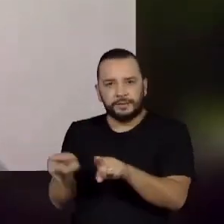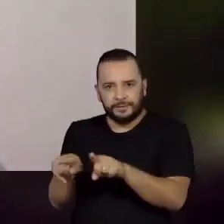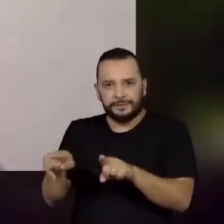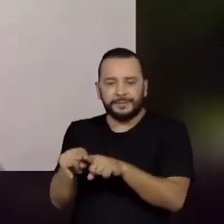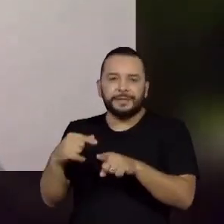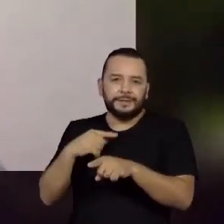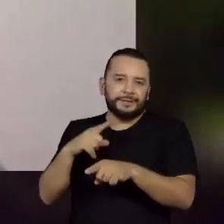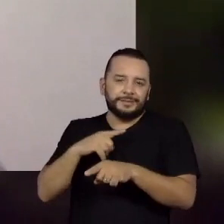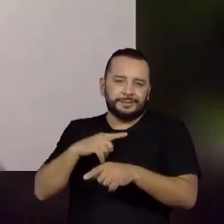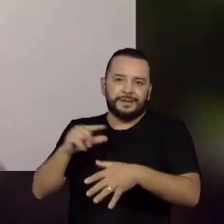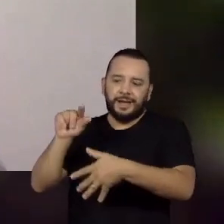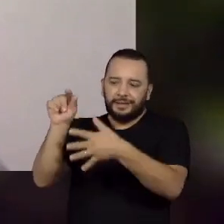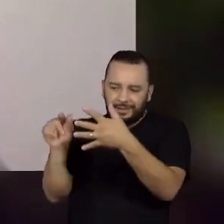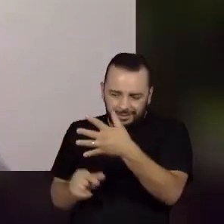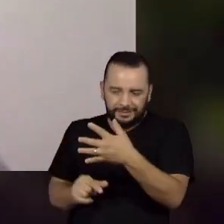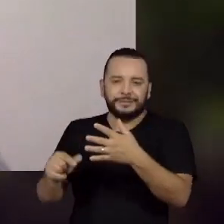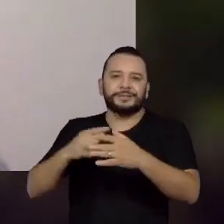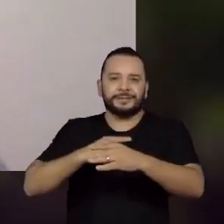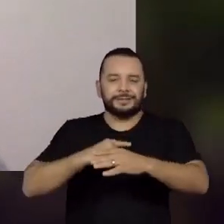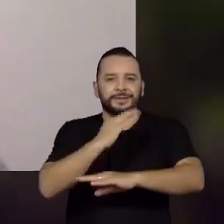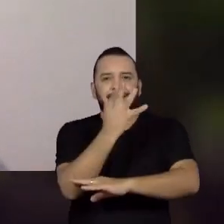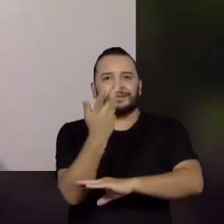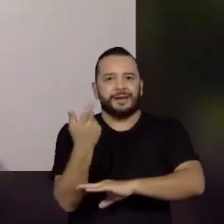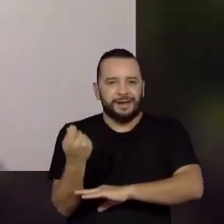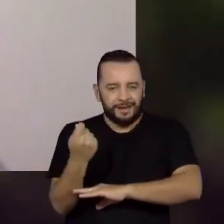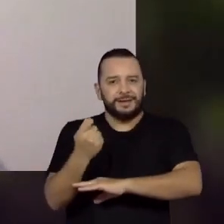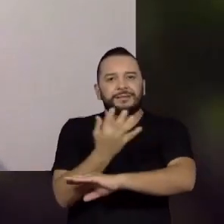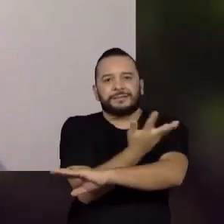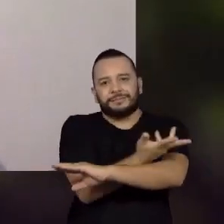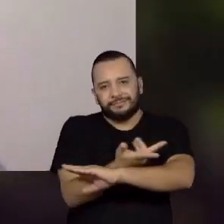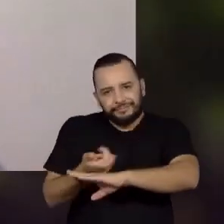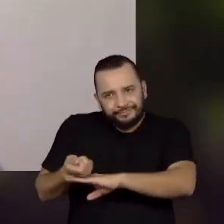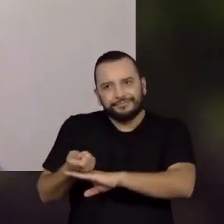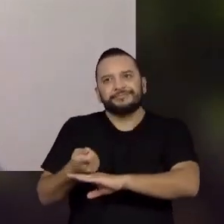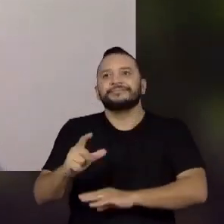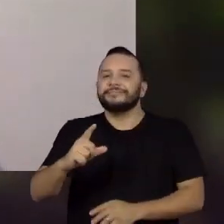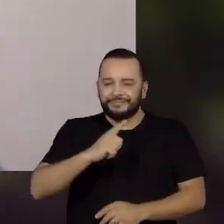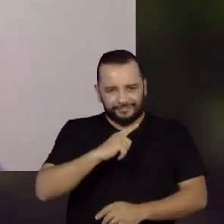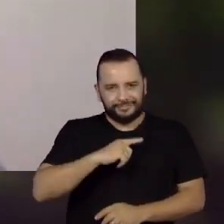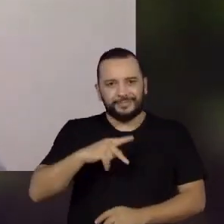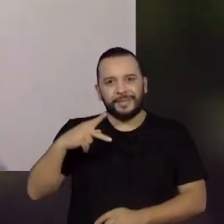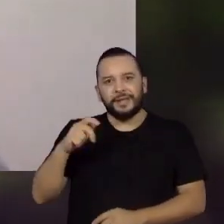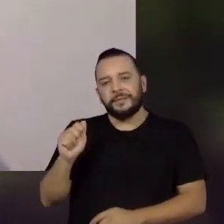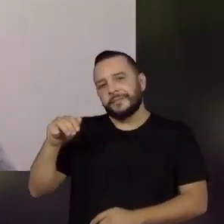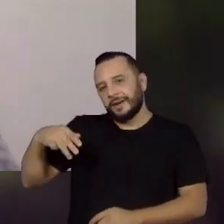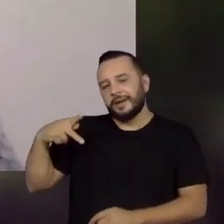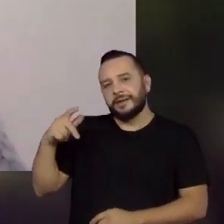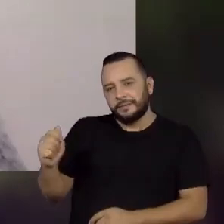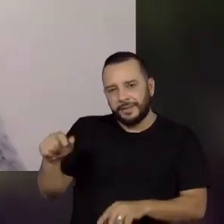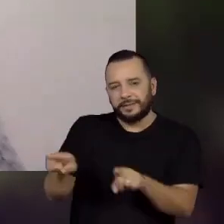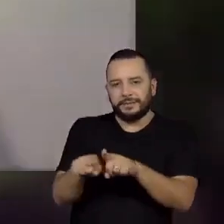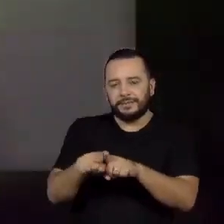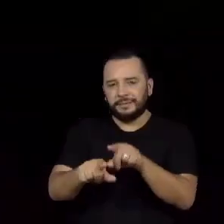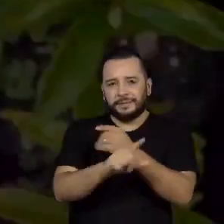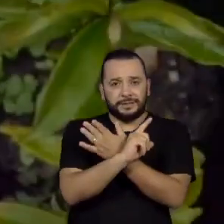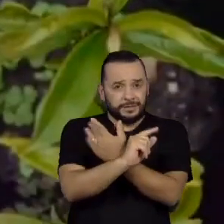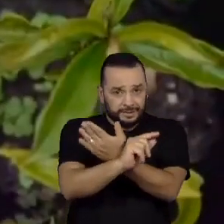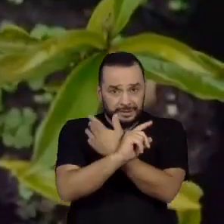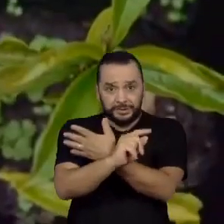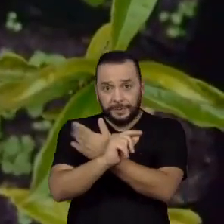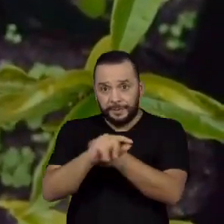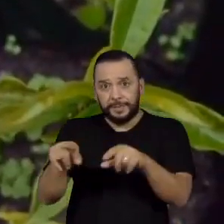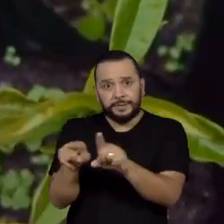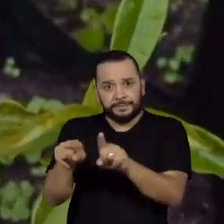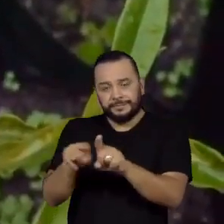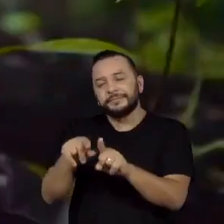Cerrado, na Caatinga, muito pouco, em qualquer bioma, né? No Pampa, no Pantanal, muito pouco catalogadas,